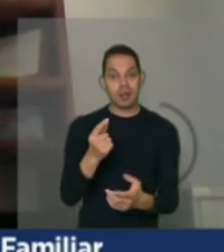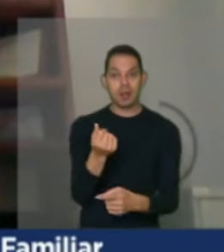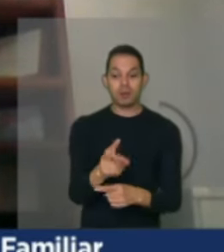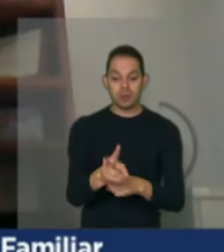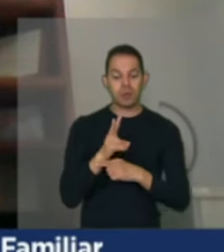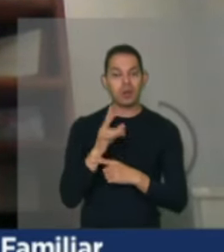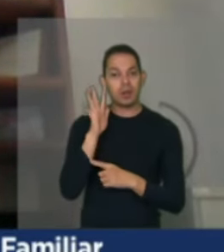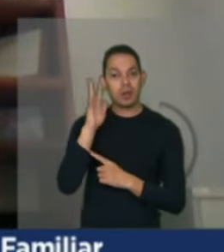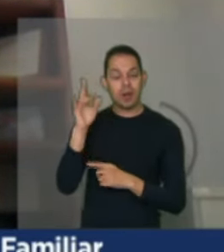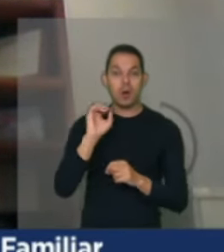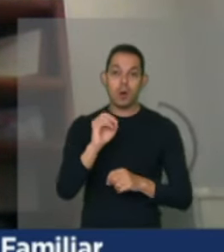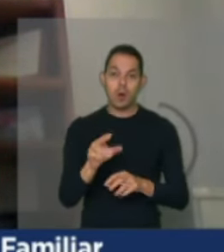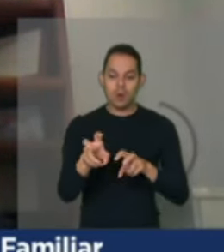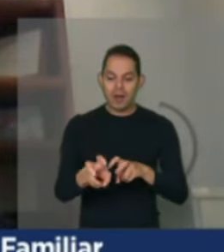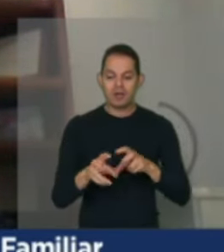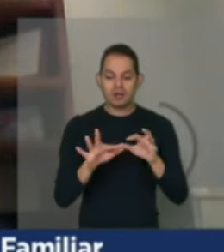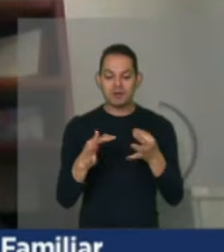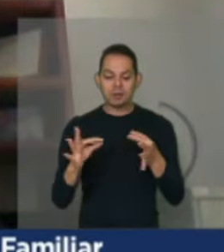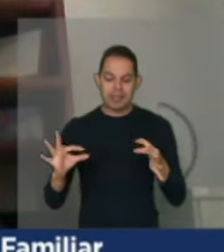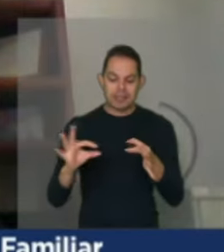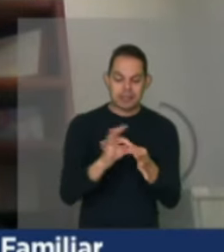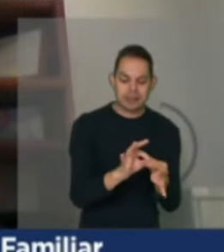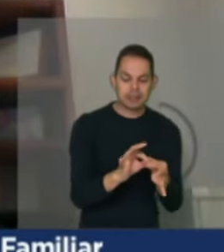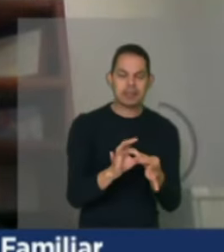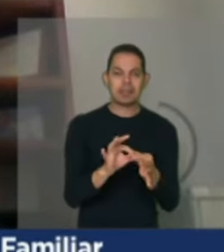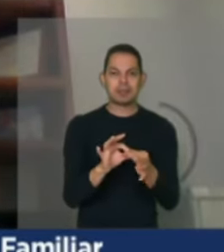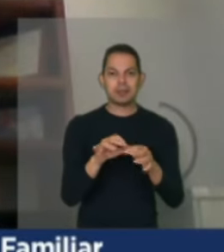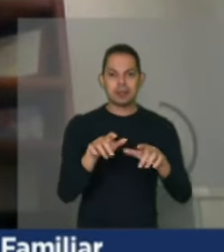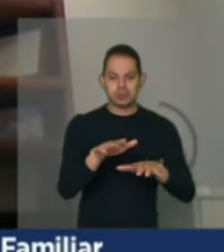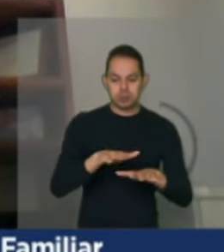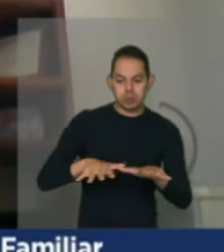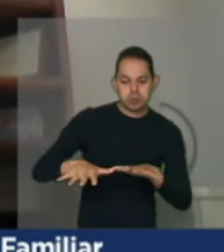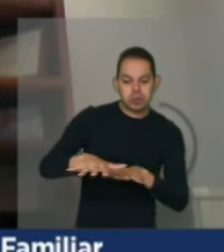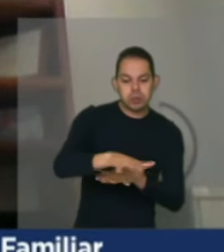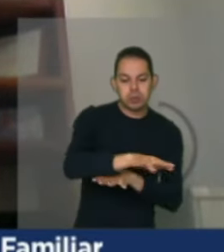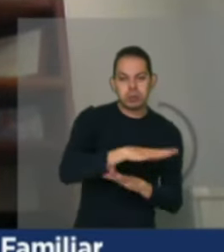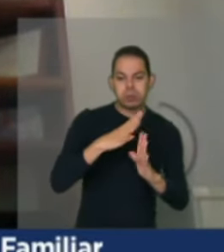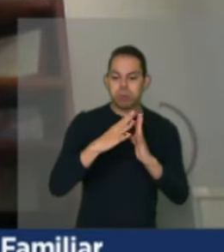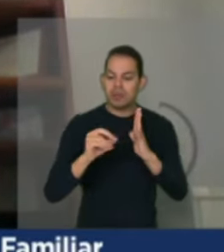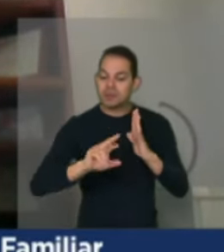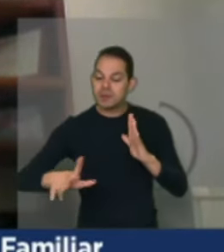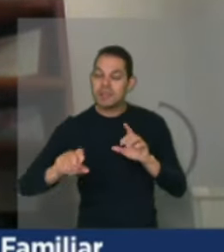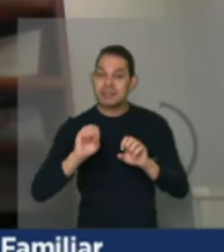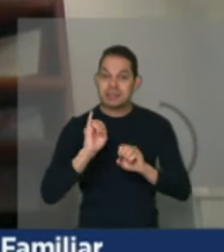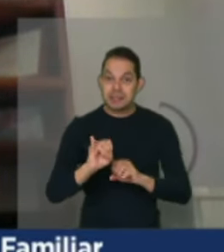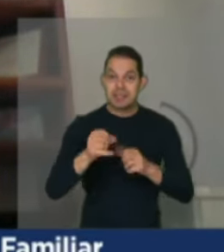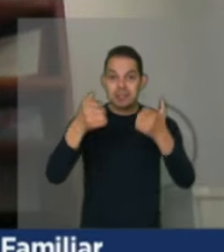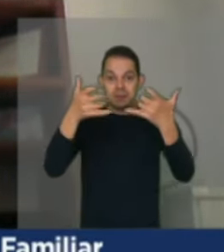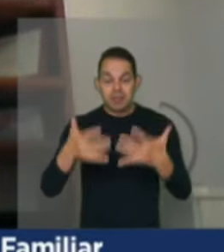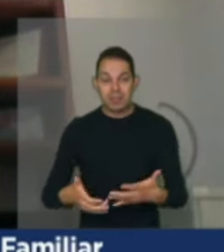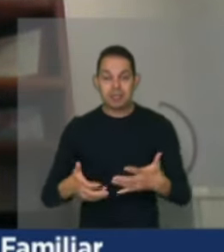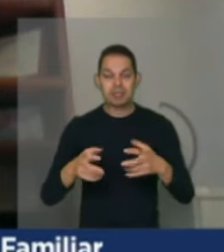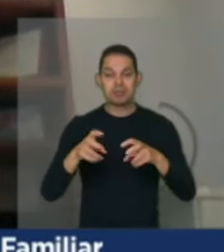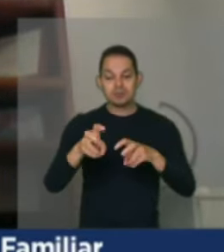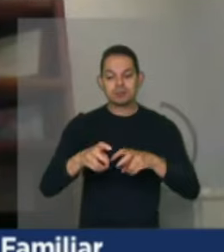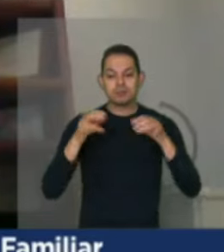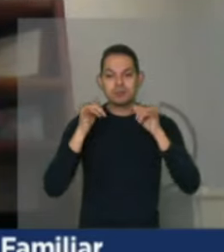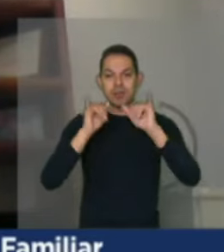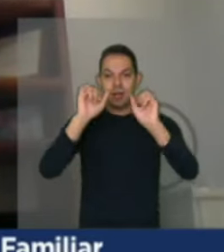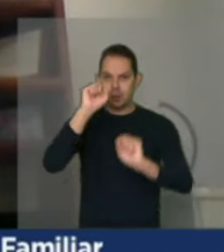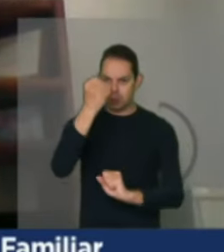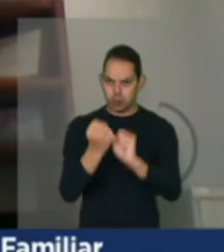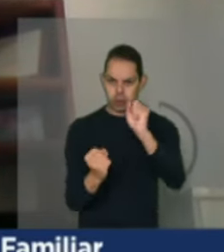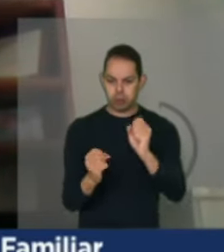integrada, com as grandes integradoras, é outra. Se eu estou falando de uma agricultura que mexe com agroindústria, obviamente que